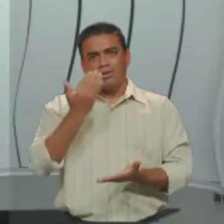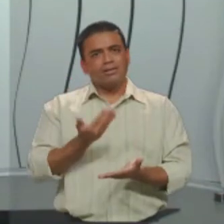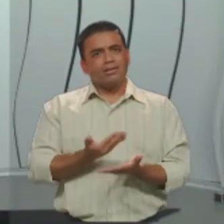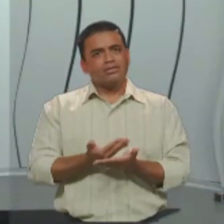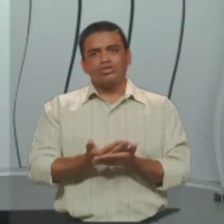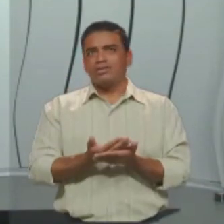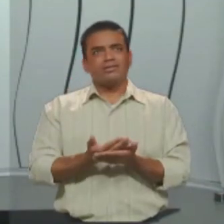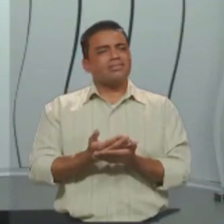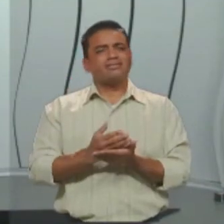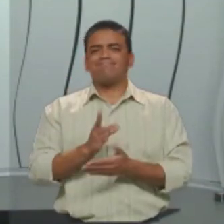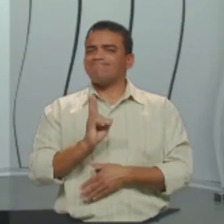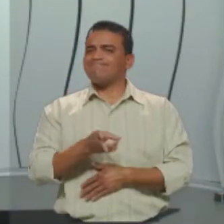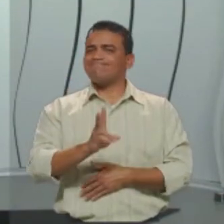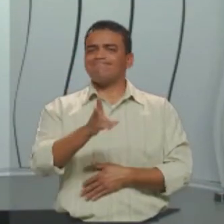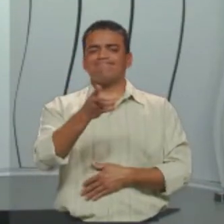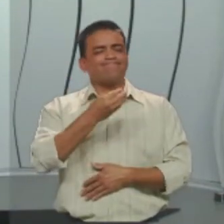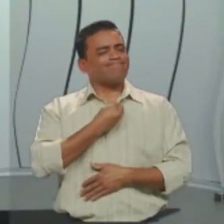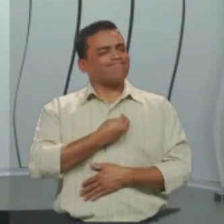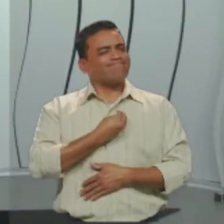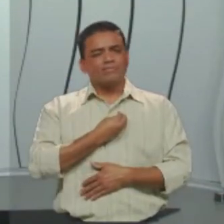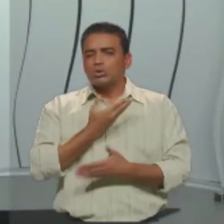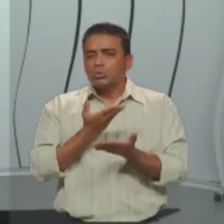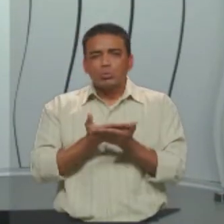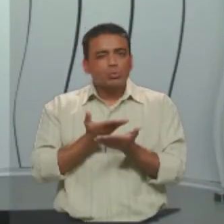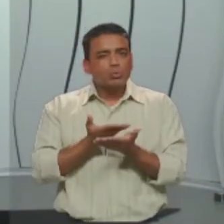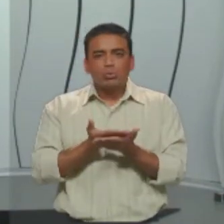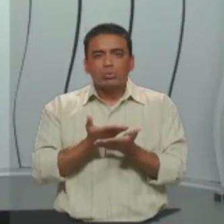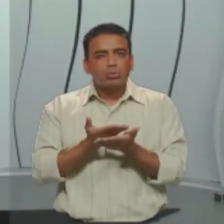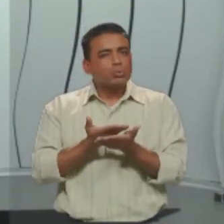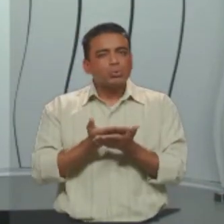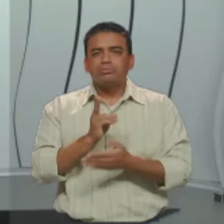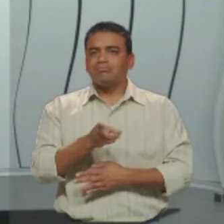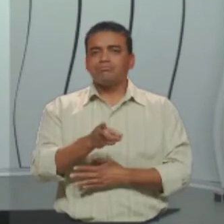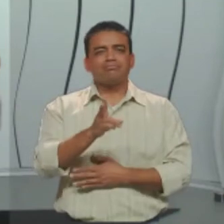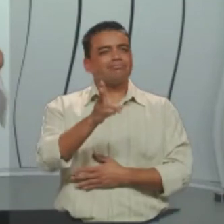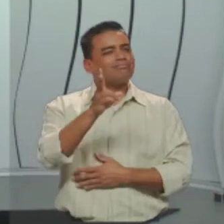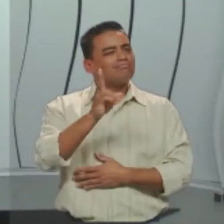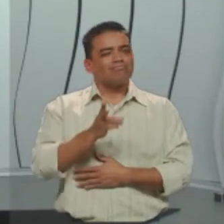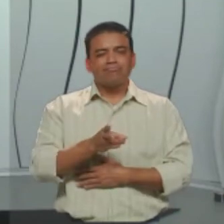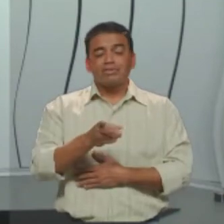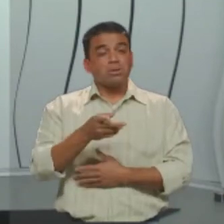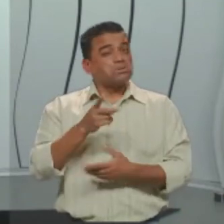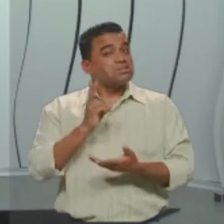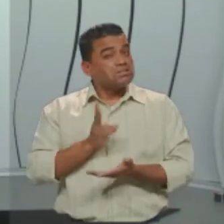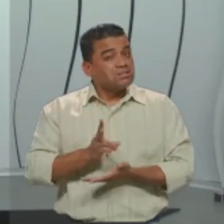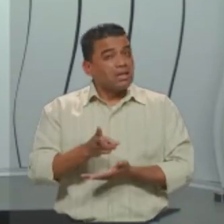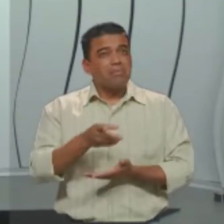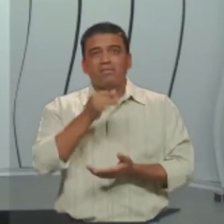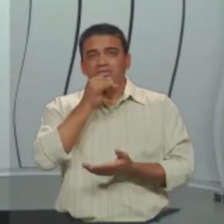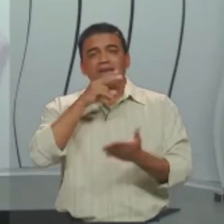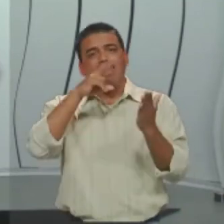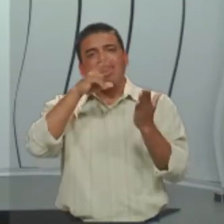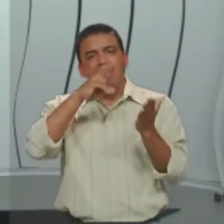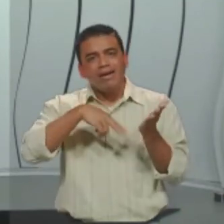por toda a sua vida acadêmica, por toda a sua vida estudantil, enquanto você fizer uma